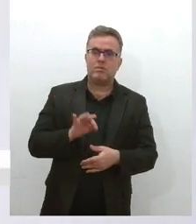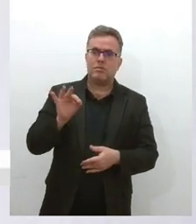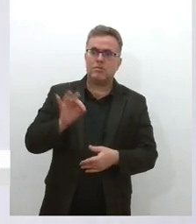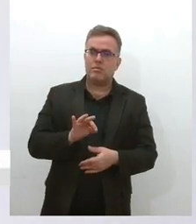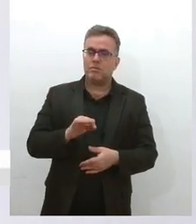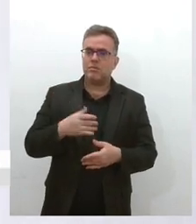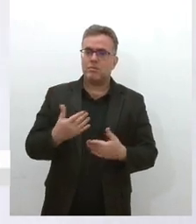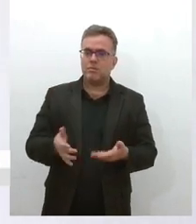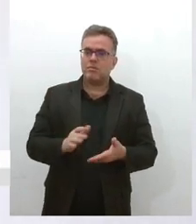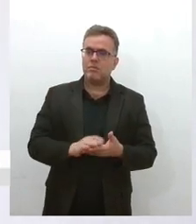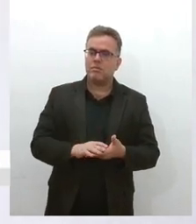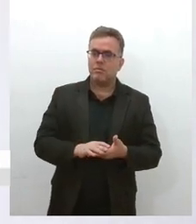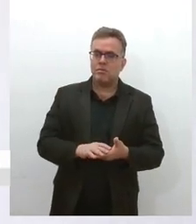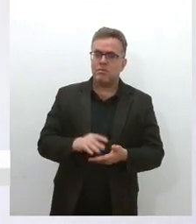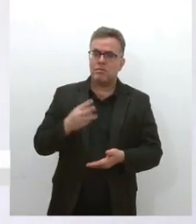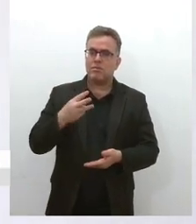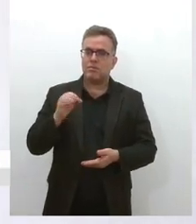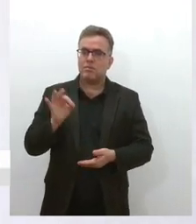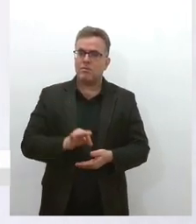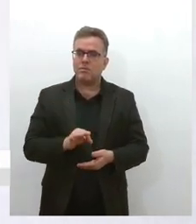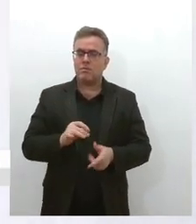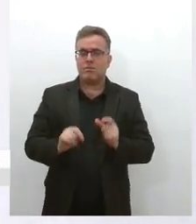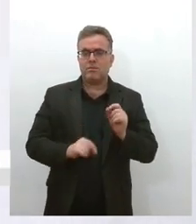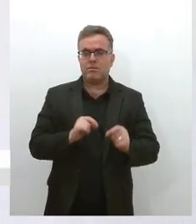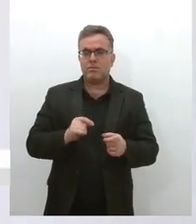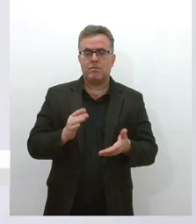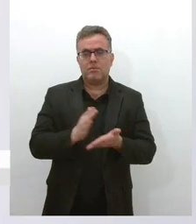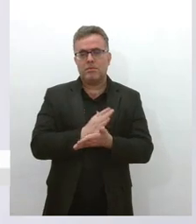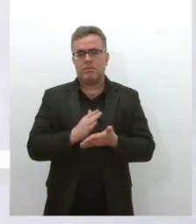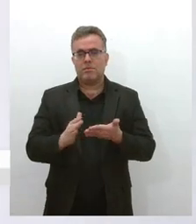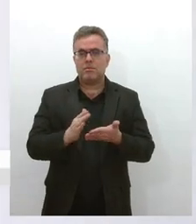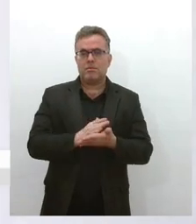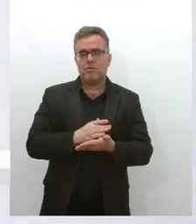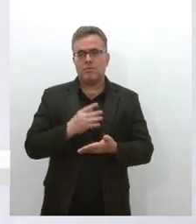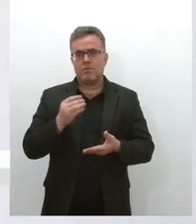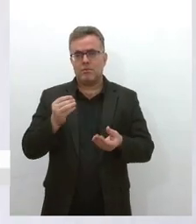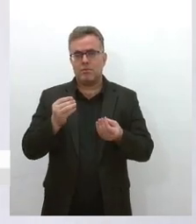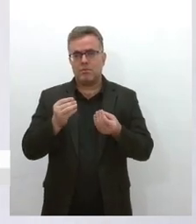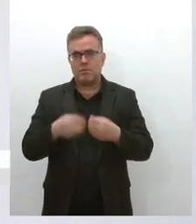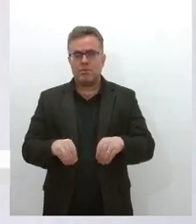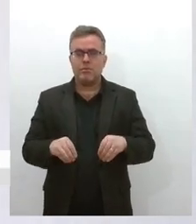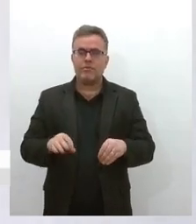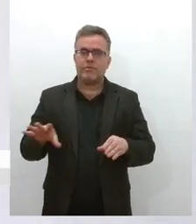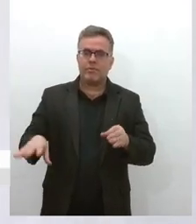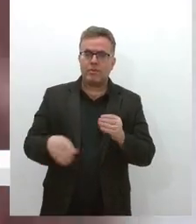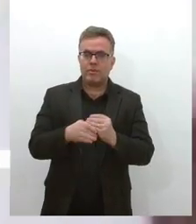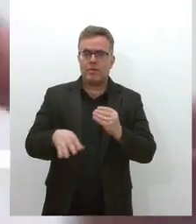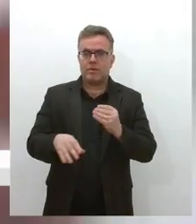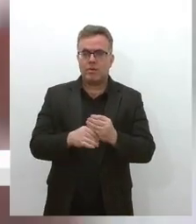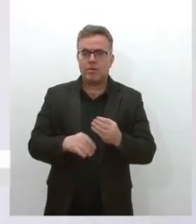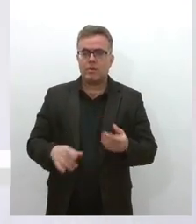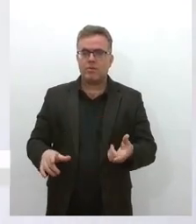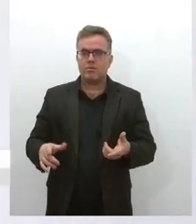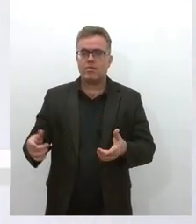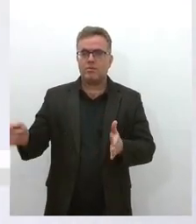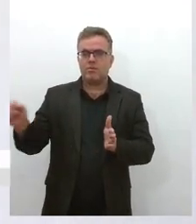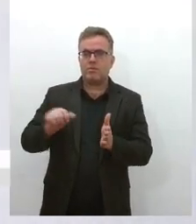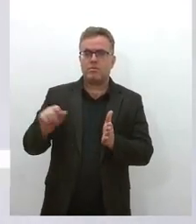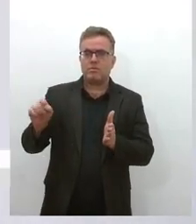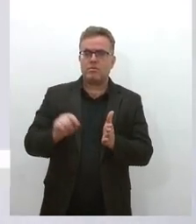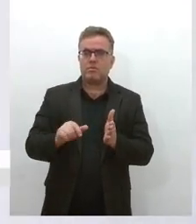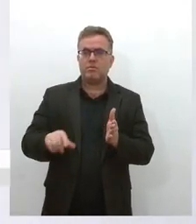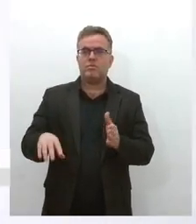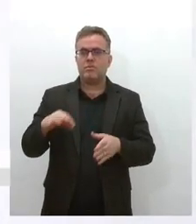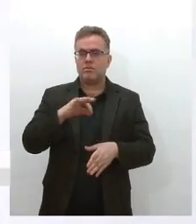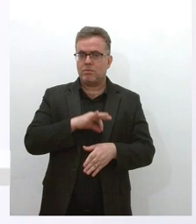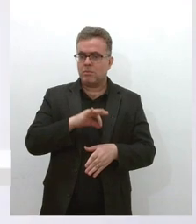30% de alguns peduricalhos que eram adicionados a título de gratificação nos nossos vencimentos,